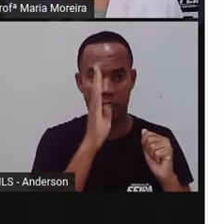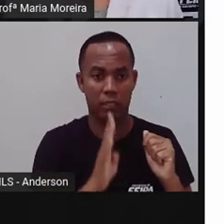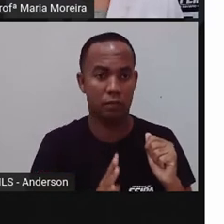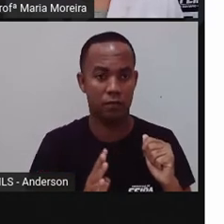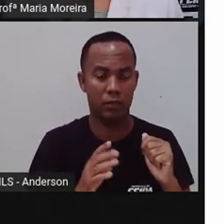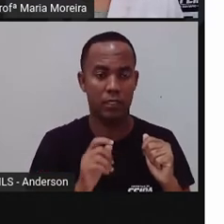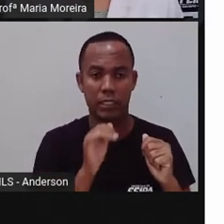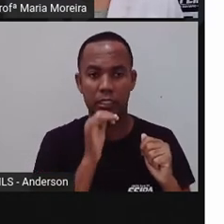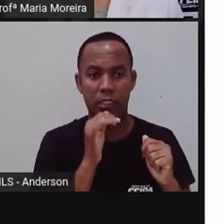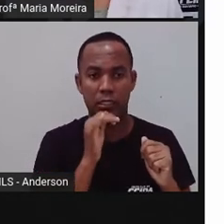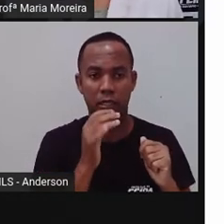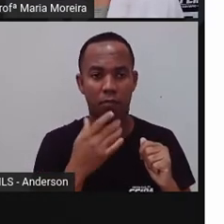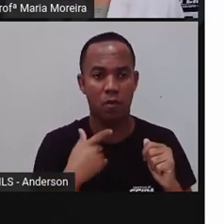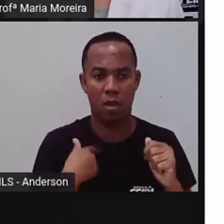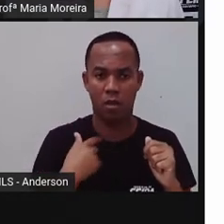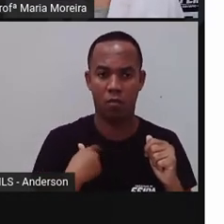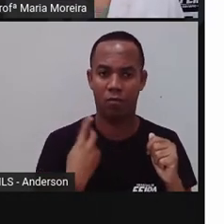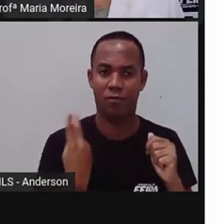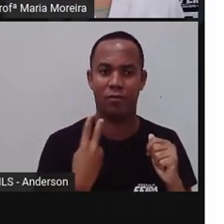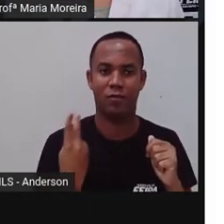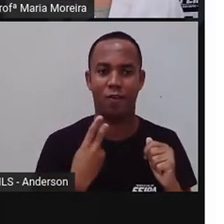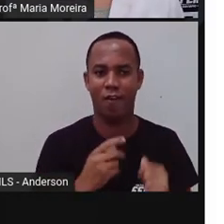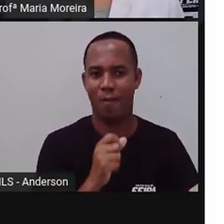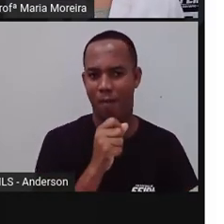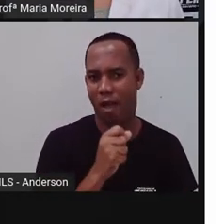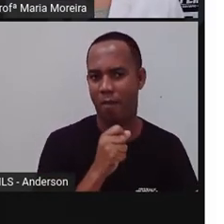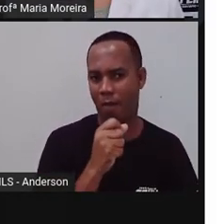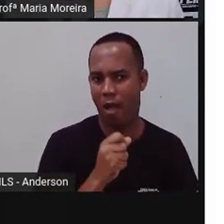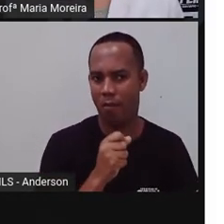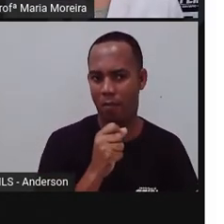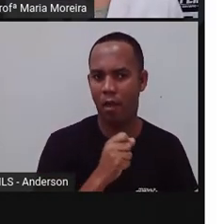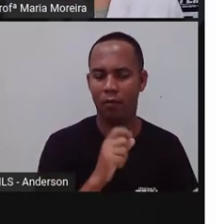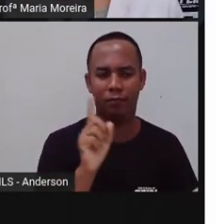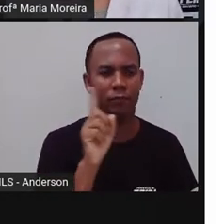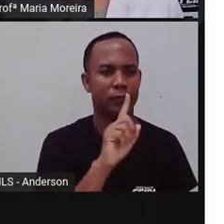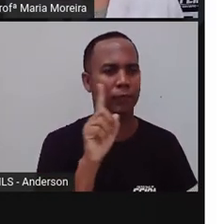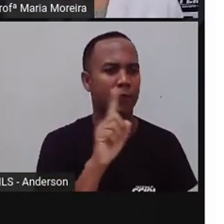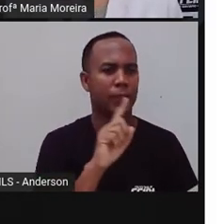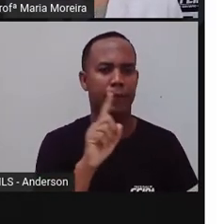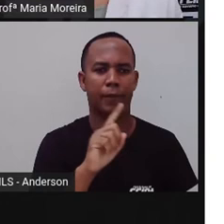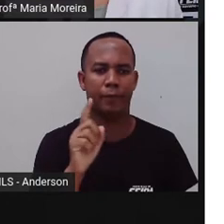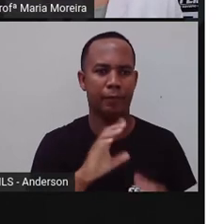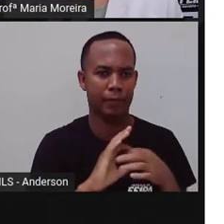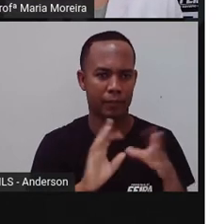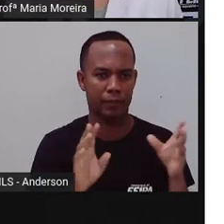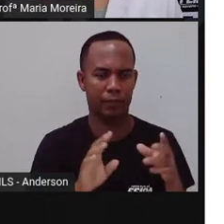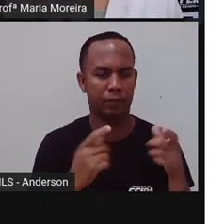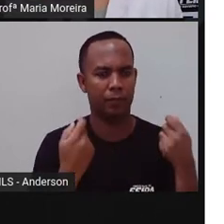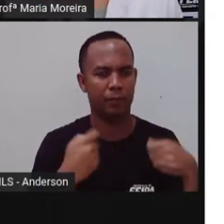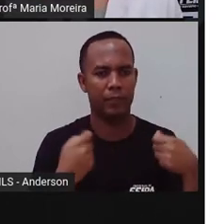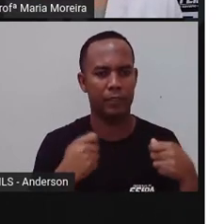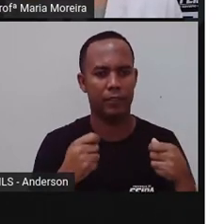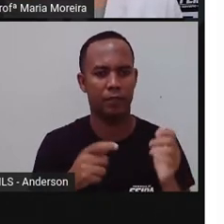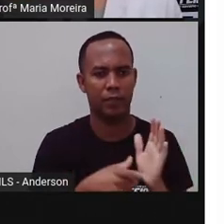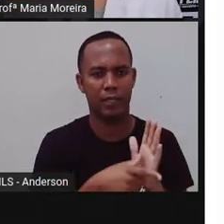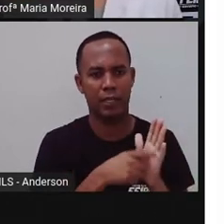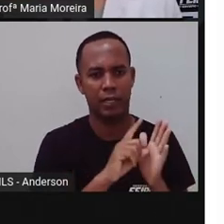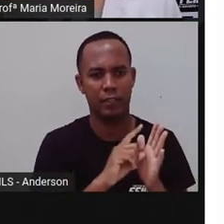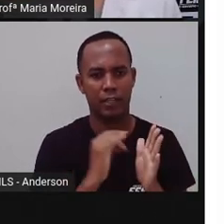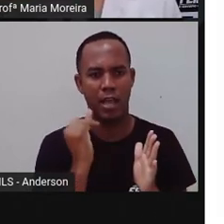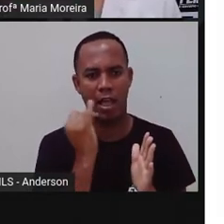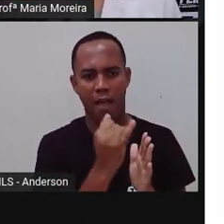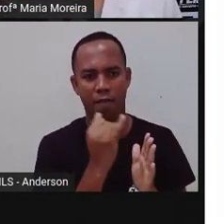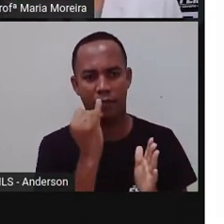decidir com o Anderson fazer um show, né? No meio da Senhora dos Passos. Eu preciso, né? Comunicar à prefeitura e ver se existe a